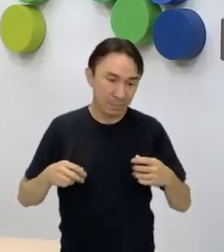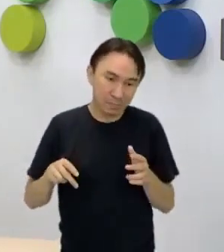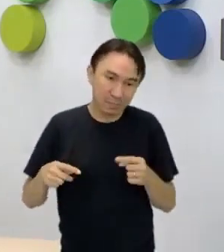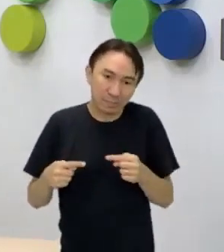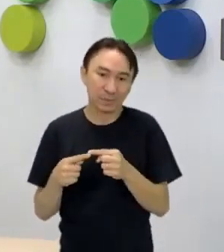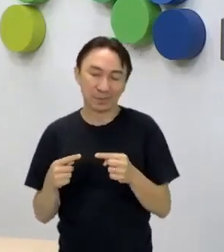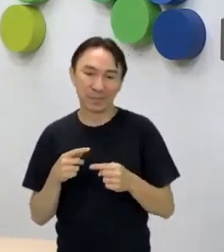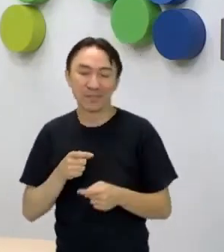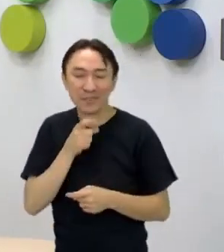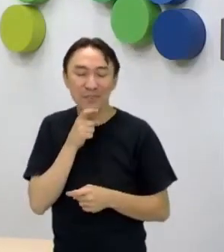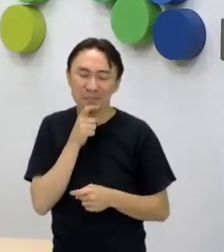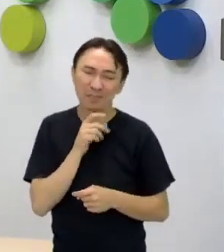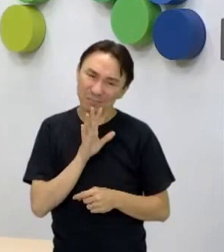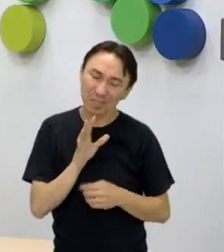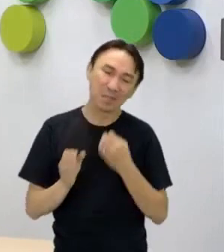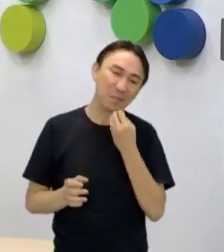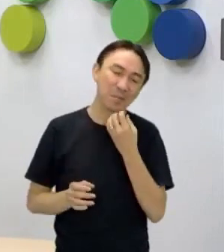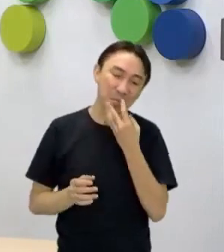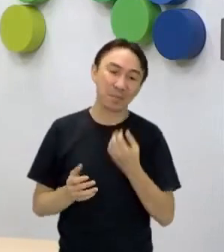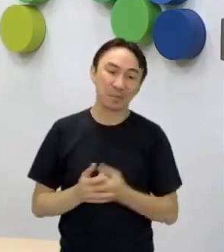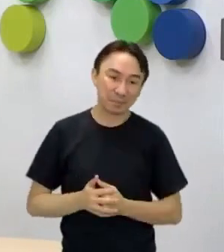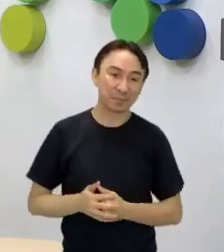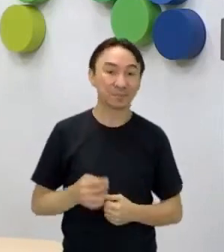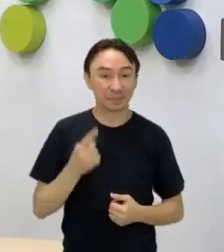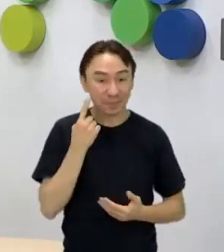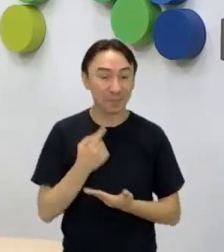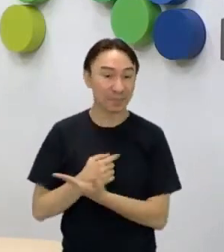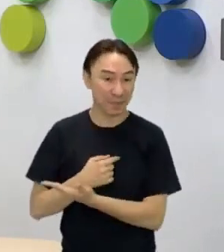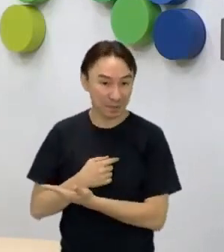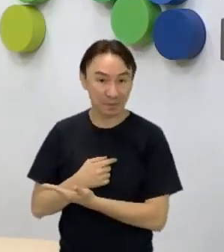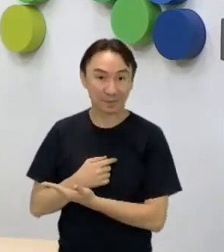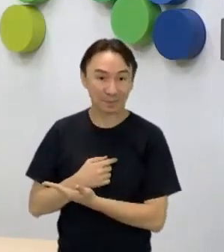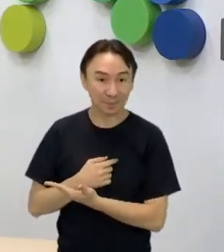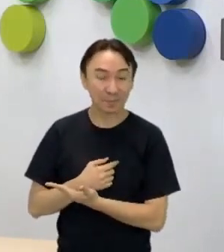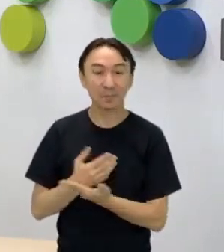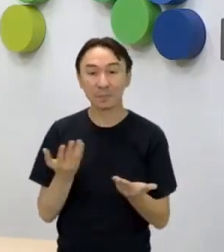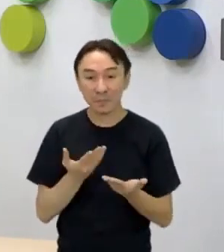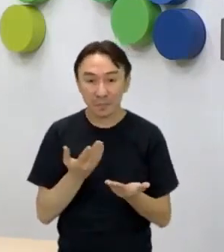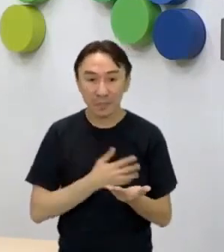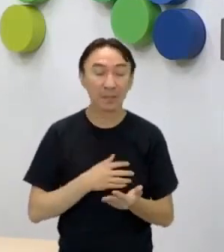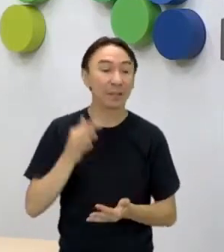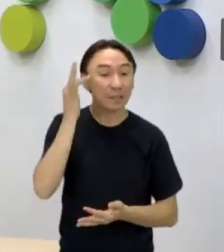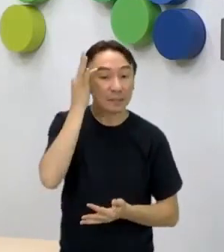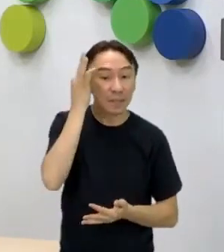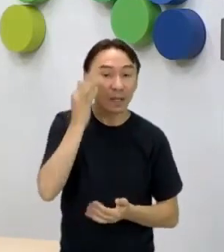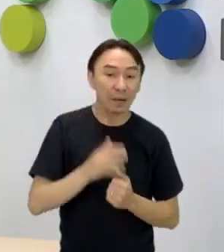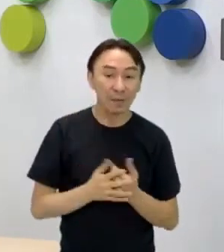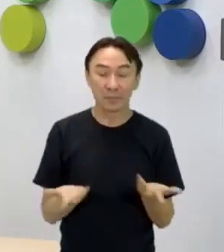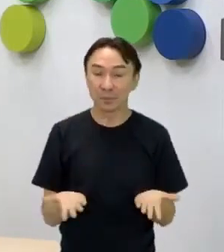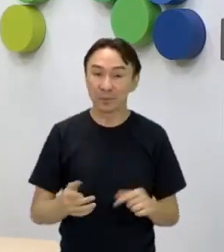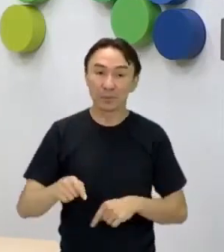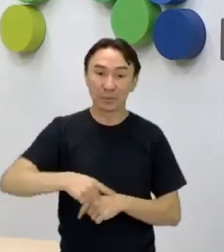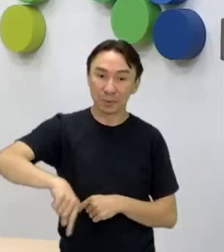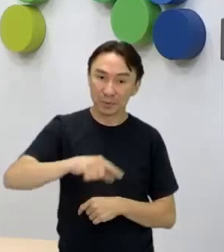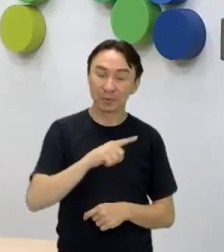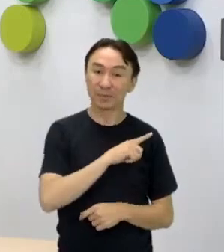Eu sou o professor Mauro Farias e hoje a gente vai fazer a nossa sequência de aulas que a gente vem trabalhando com o Currículo em Ação,